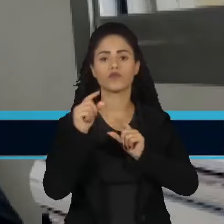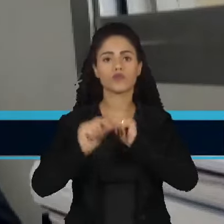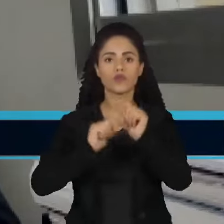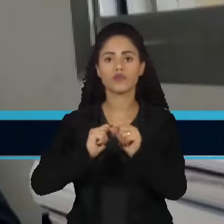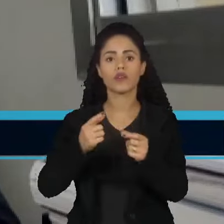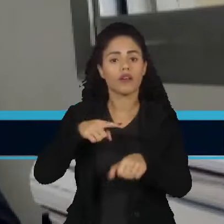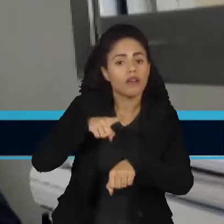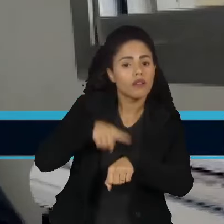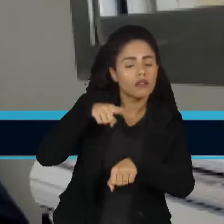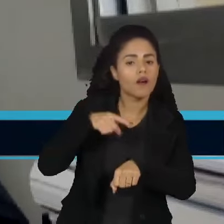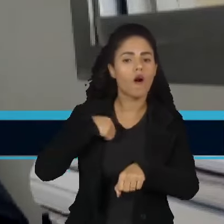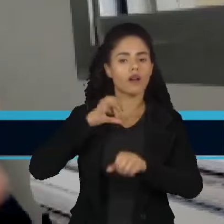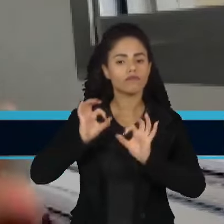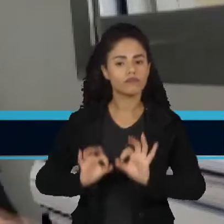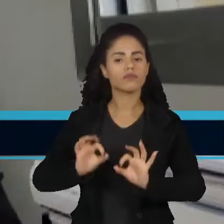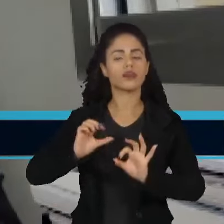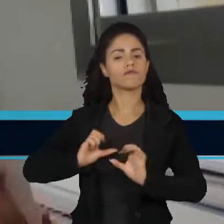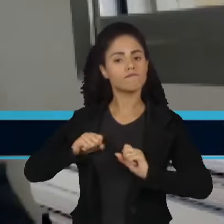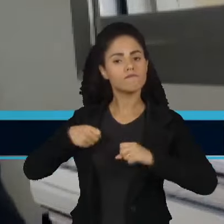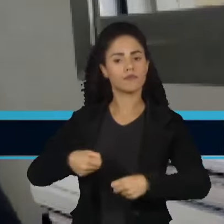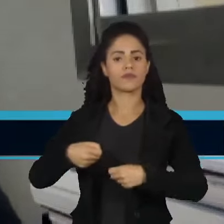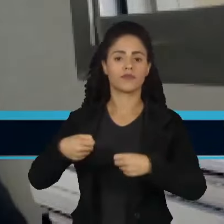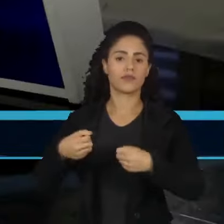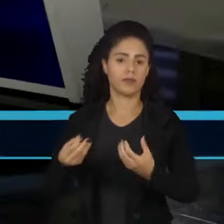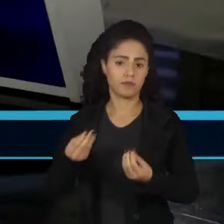momento, tomado atitudes mais enérgicas.